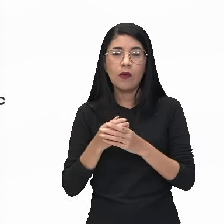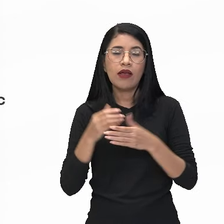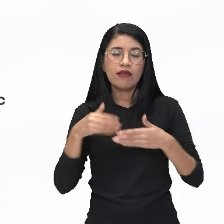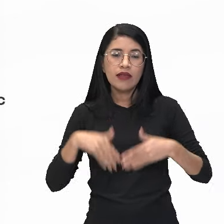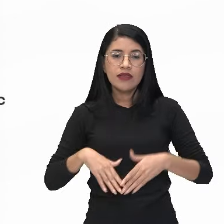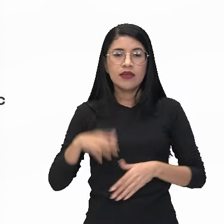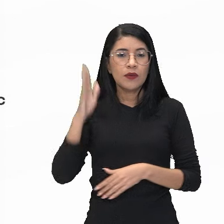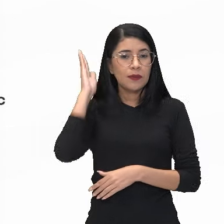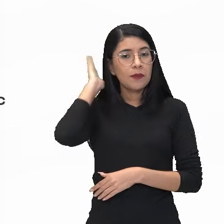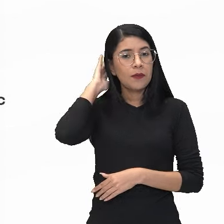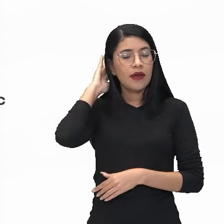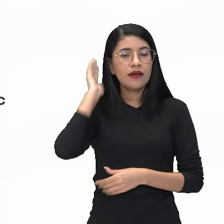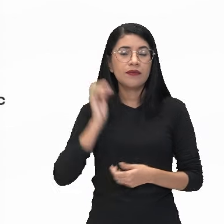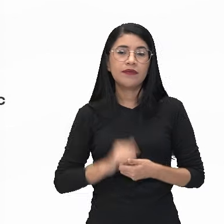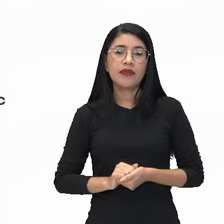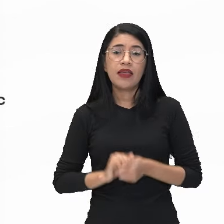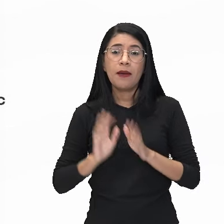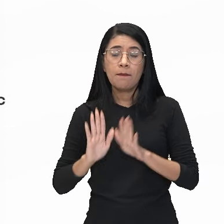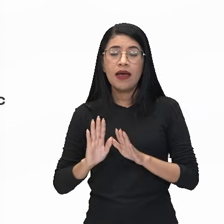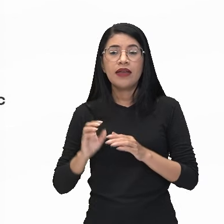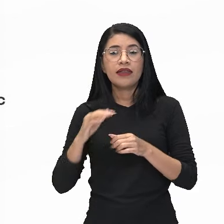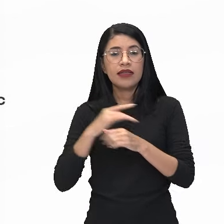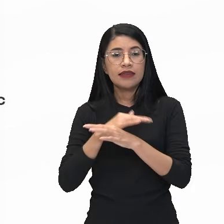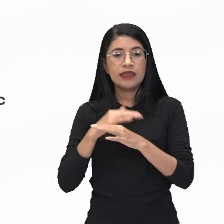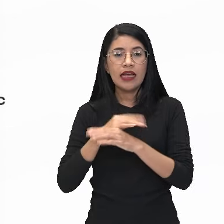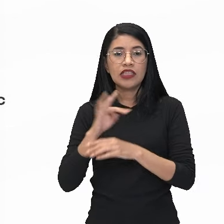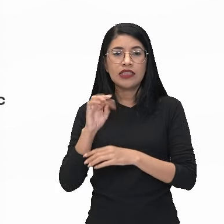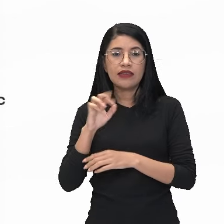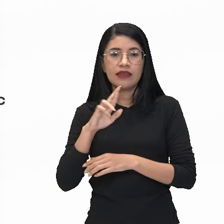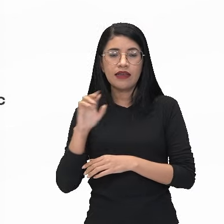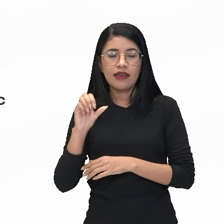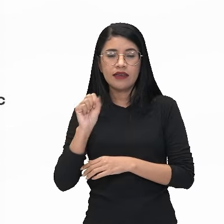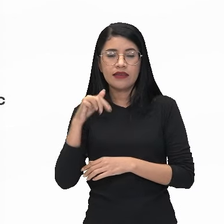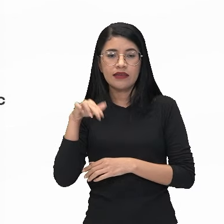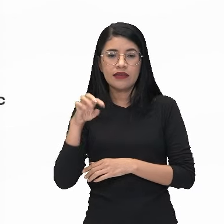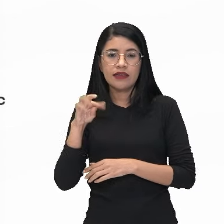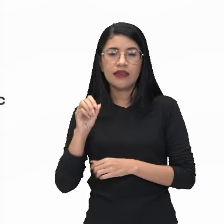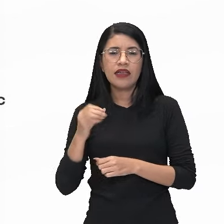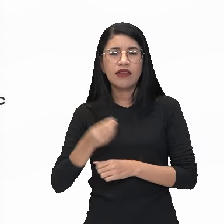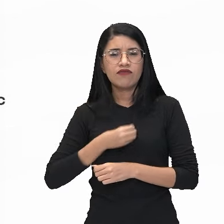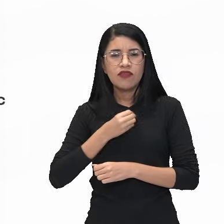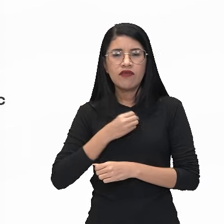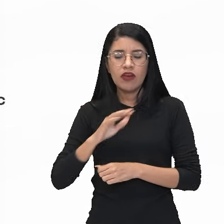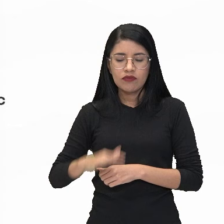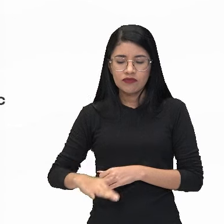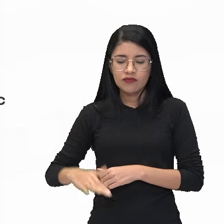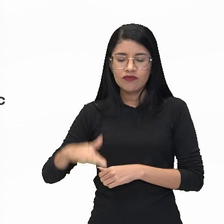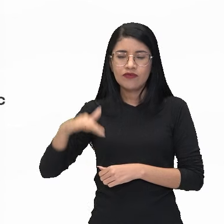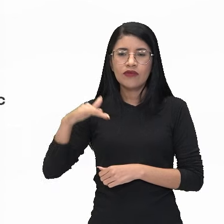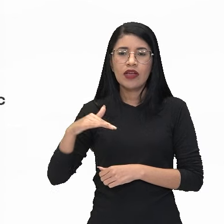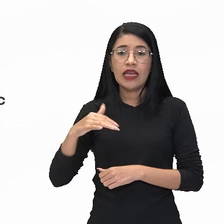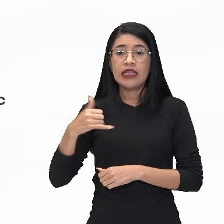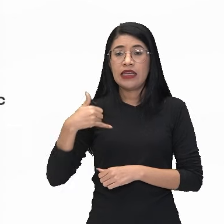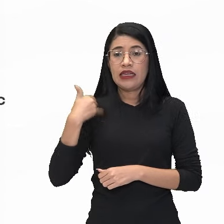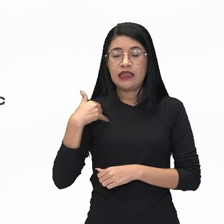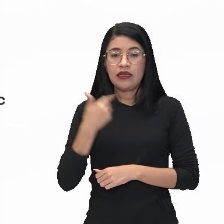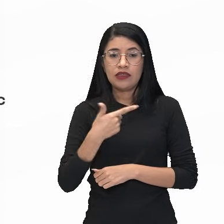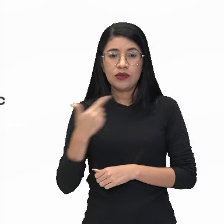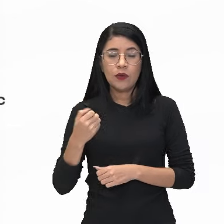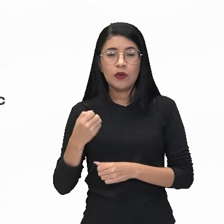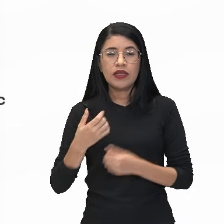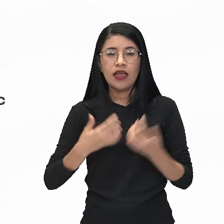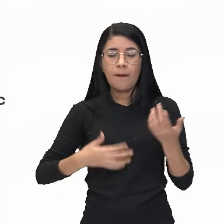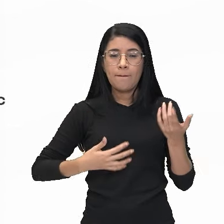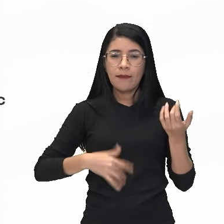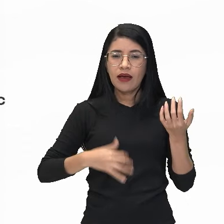no estado do Pará, mas foi na cidade de Terra Santa que ele passou toda a sua infância. Aos 12 anos, começou a